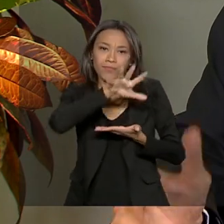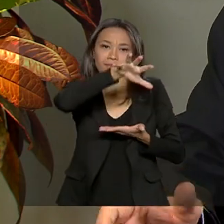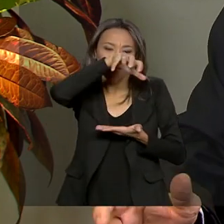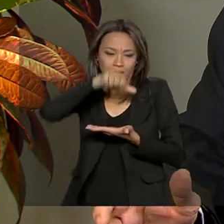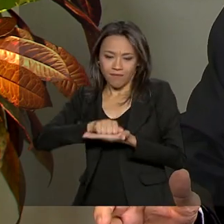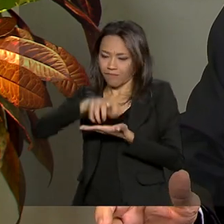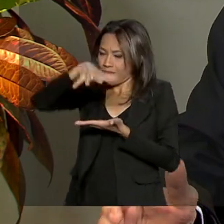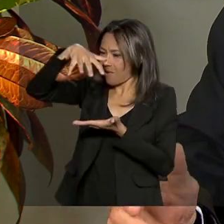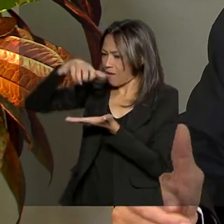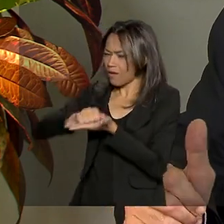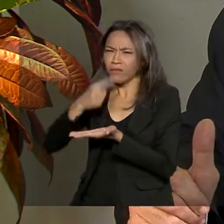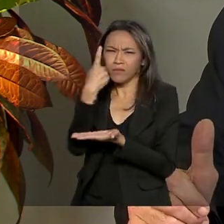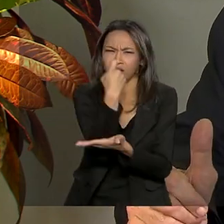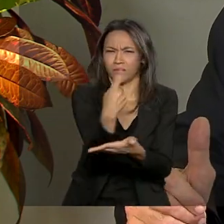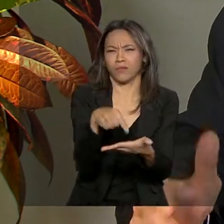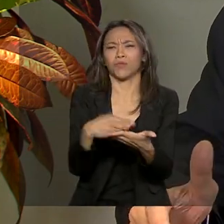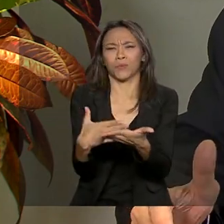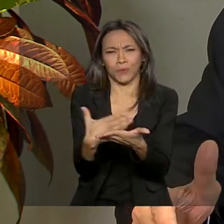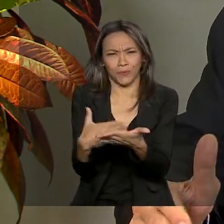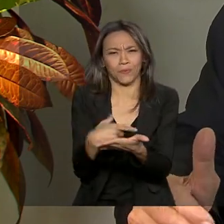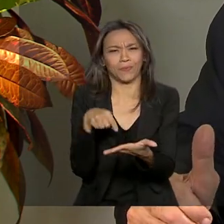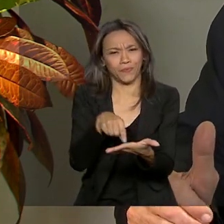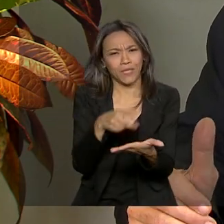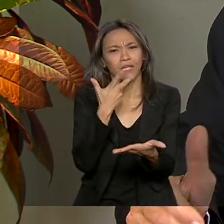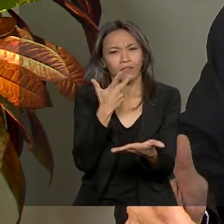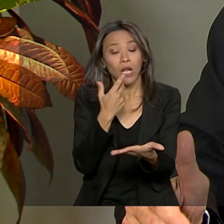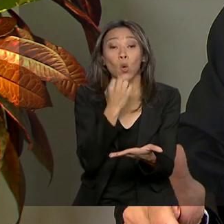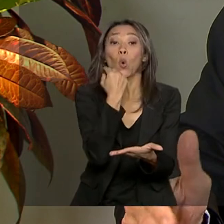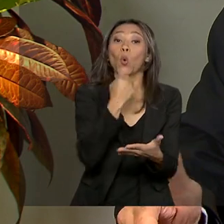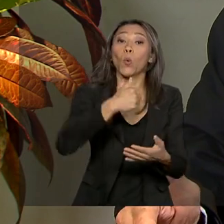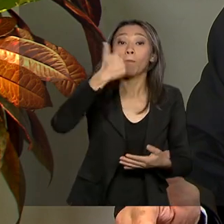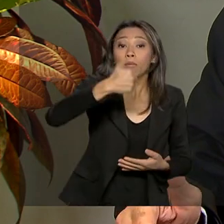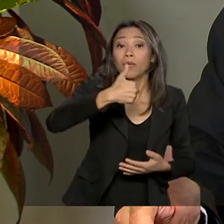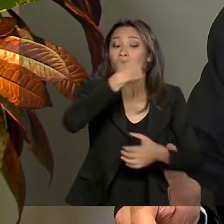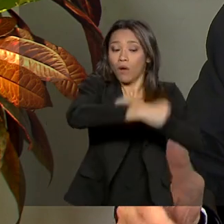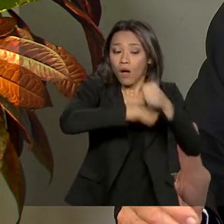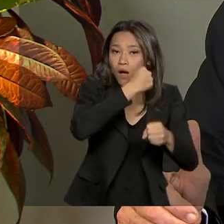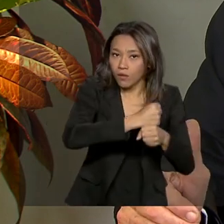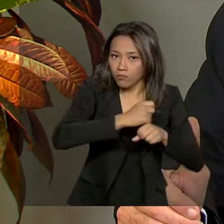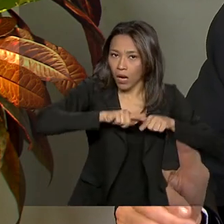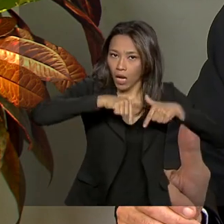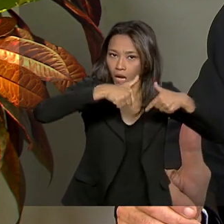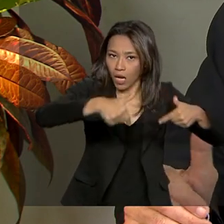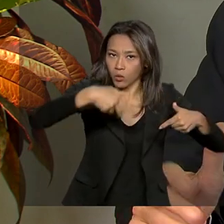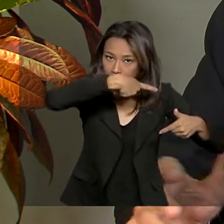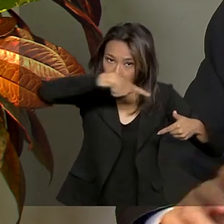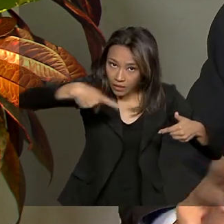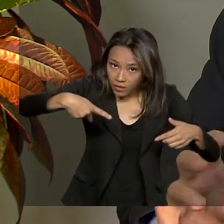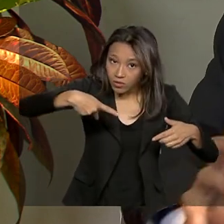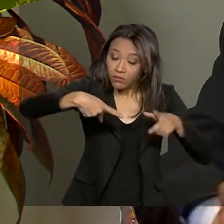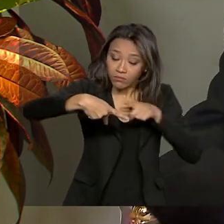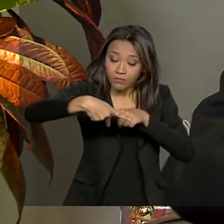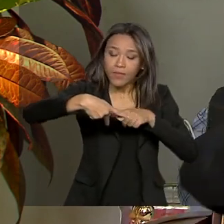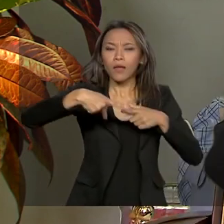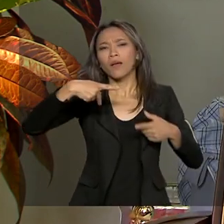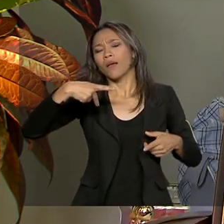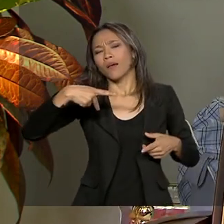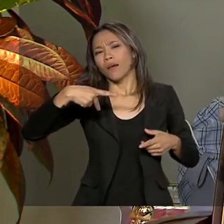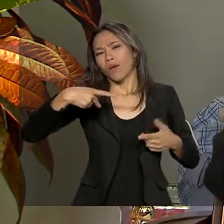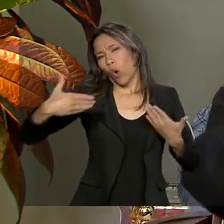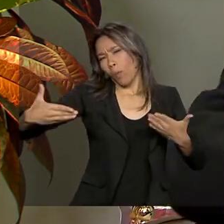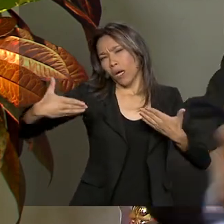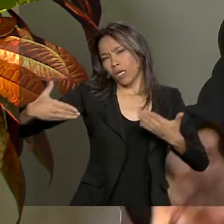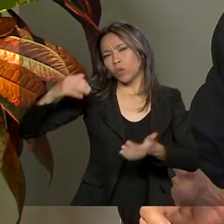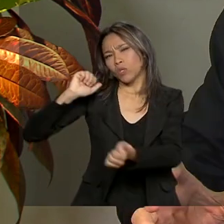o livro é muito interessante porque exatamente diz isso. O primeiro ano do presidente é um ano, a gente comparando com o